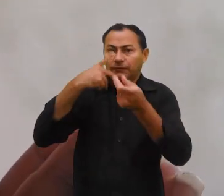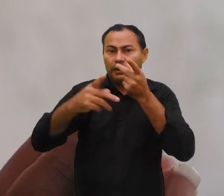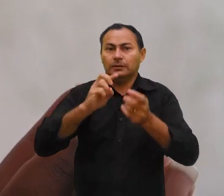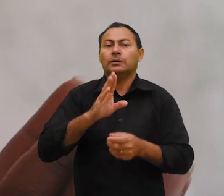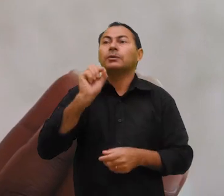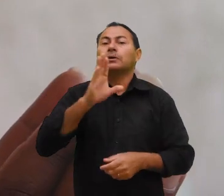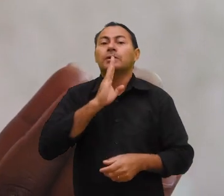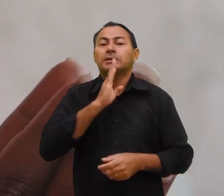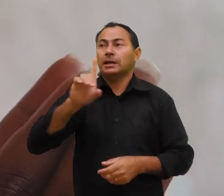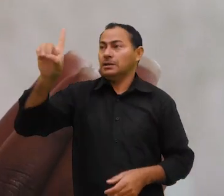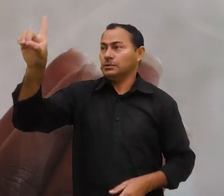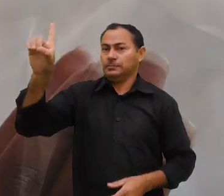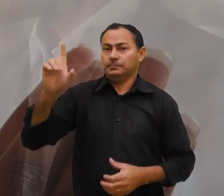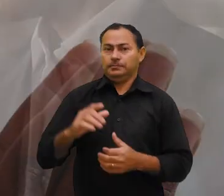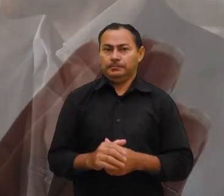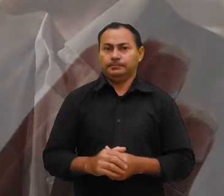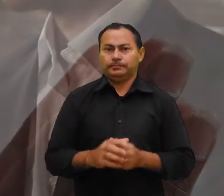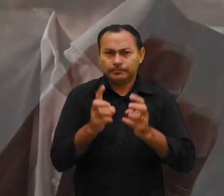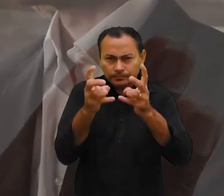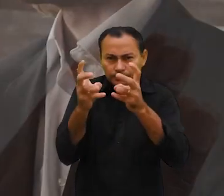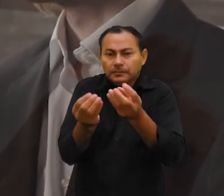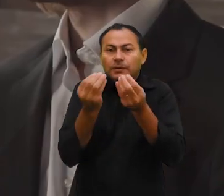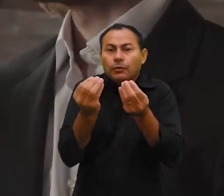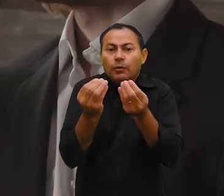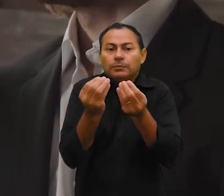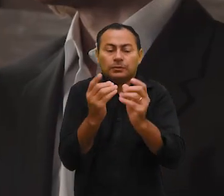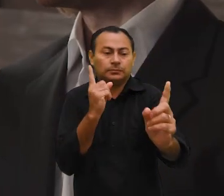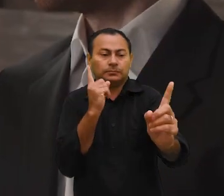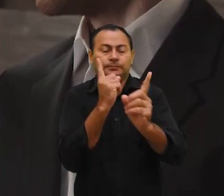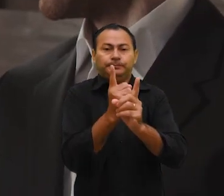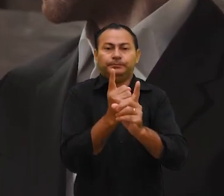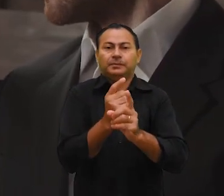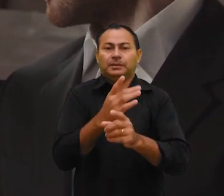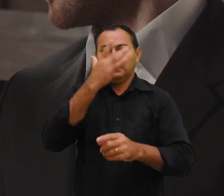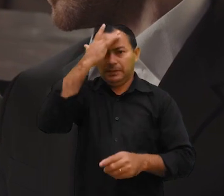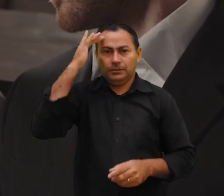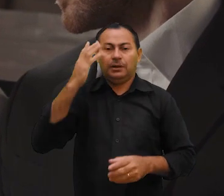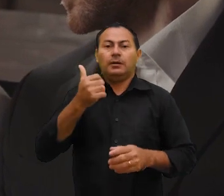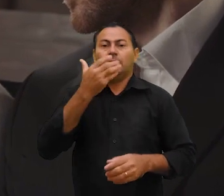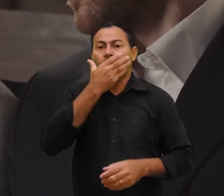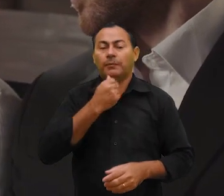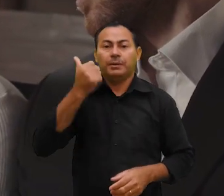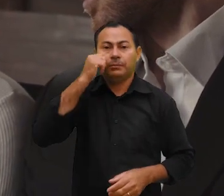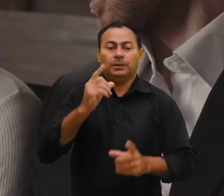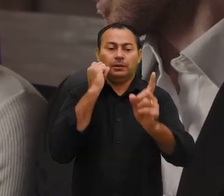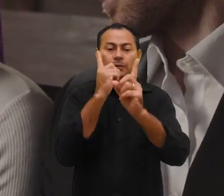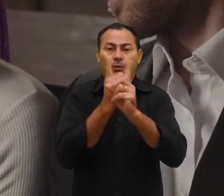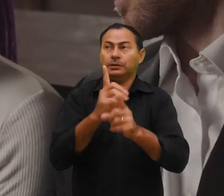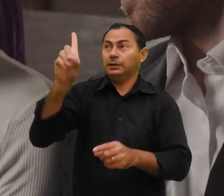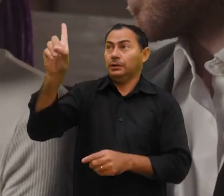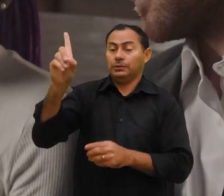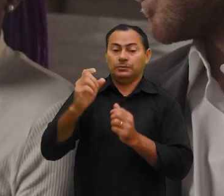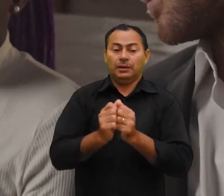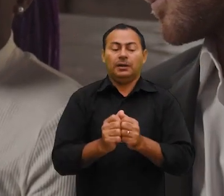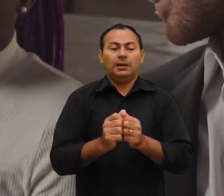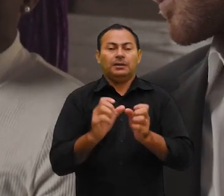relatam aqueles que conheceram a Deus. Observe como o encontro daqueles homens e mulheres com Deus